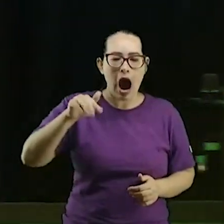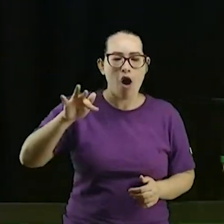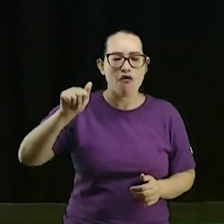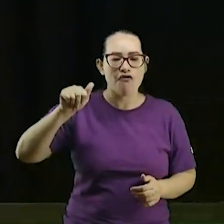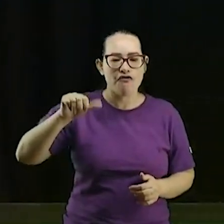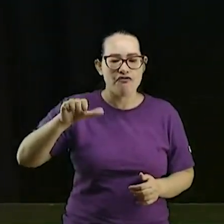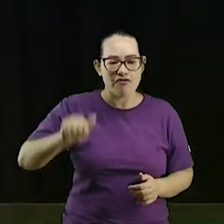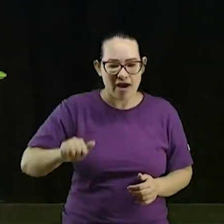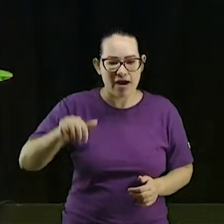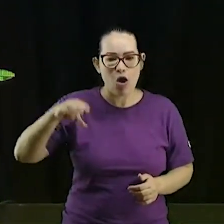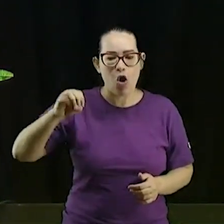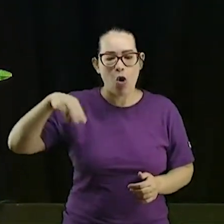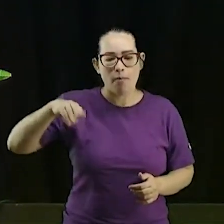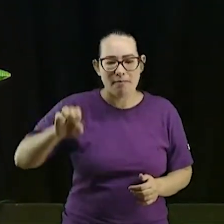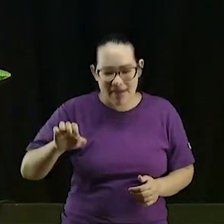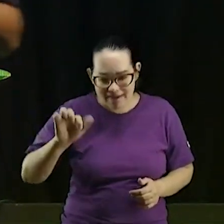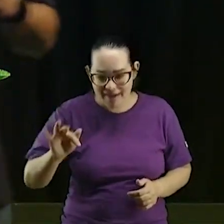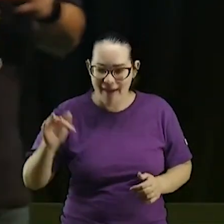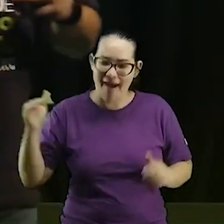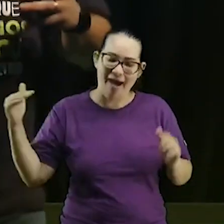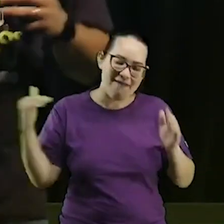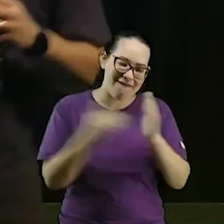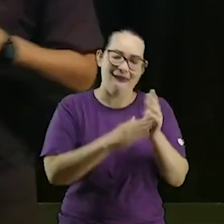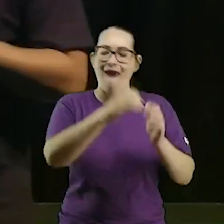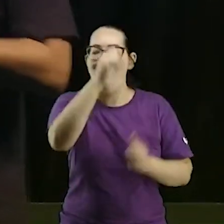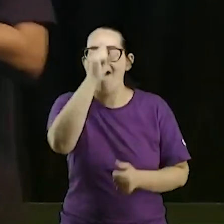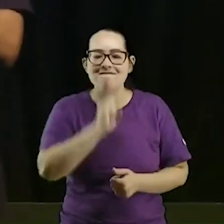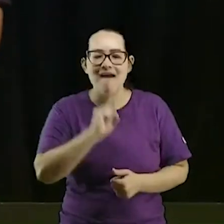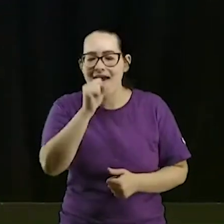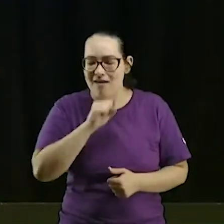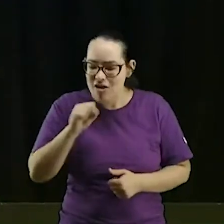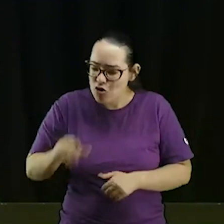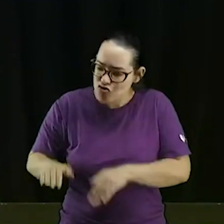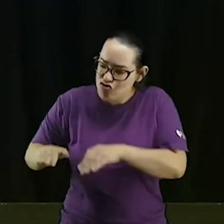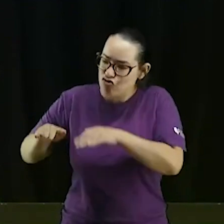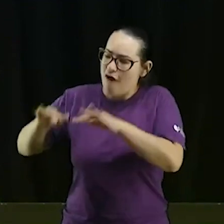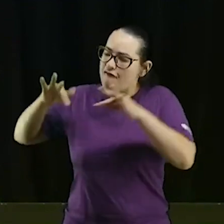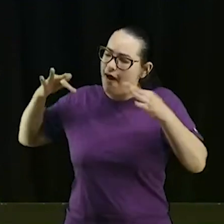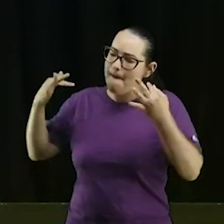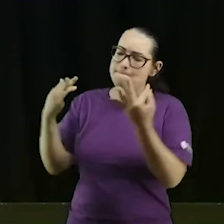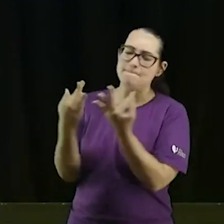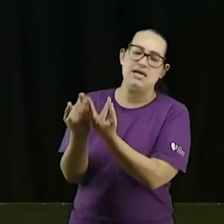nós e você se envolve mas não envolve sua família